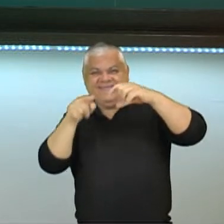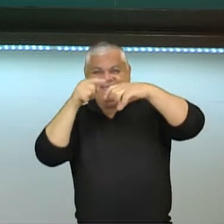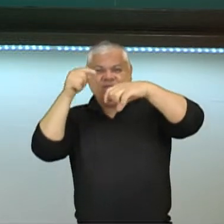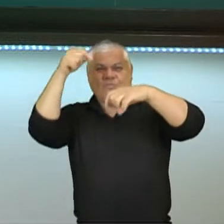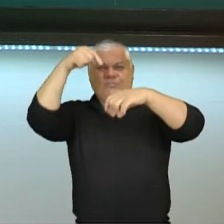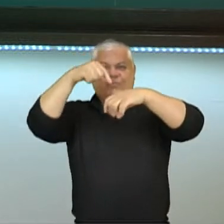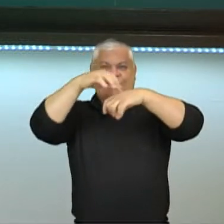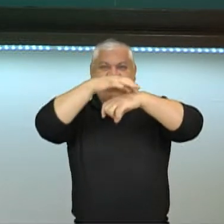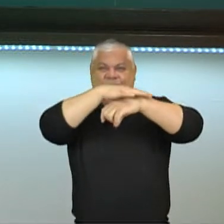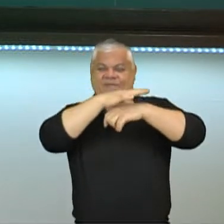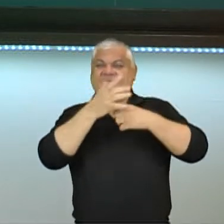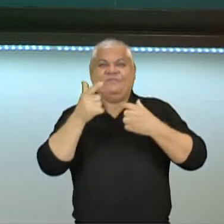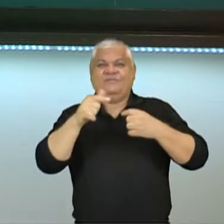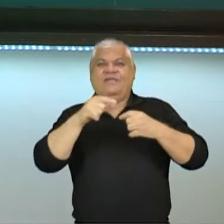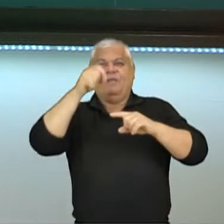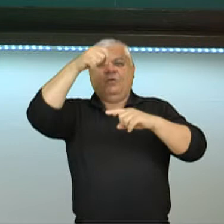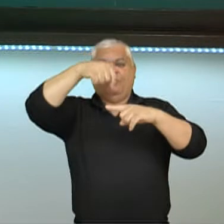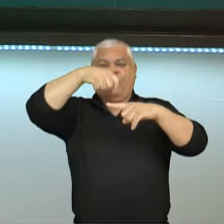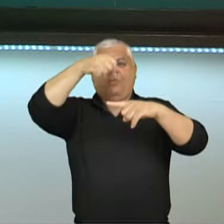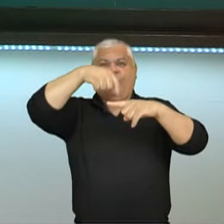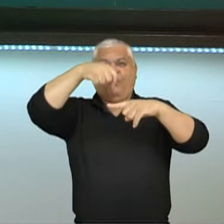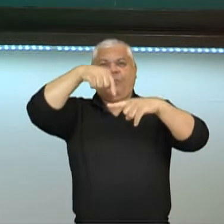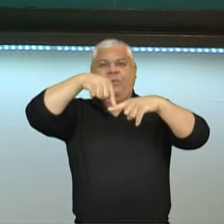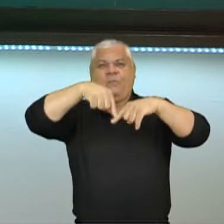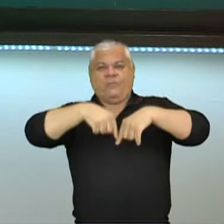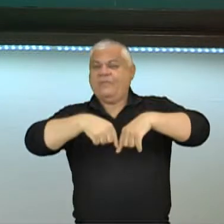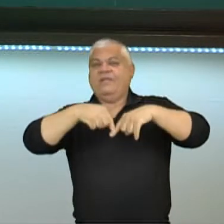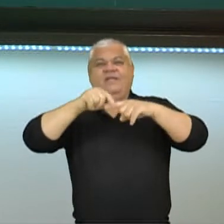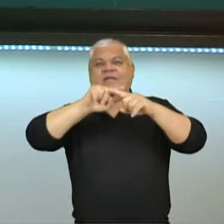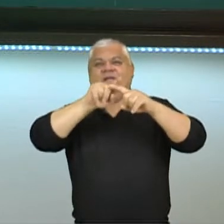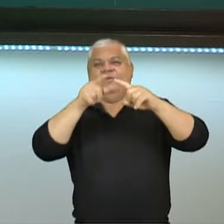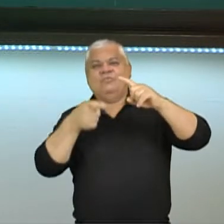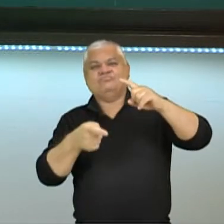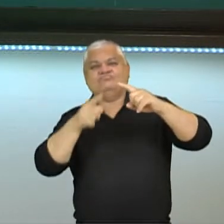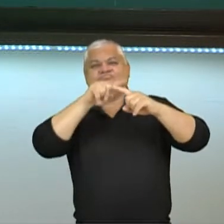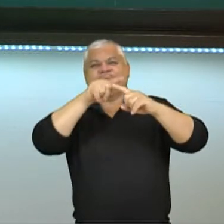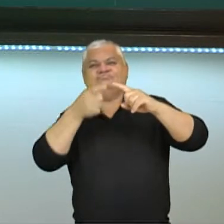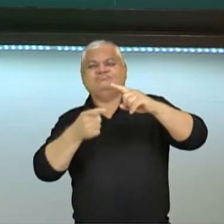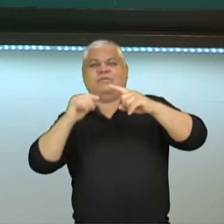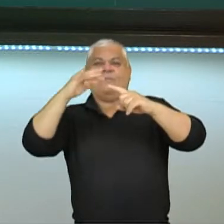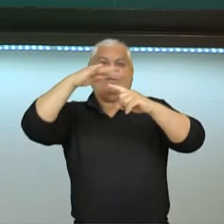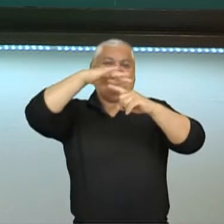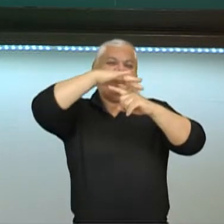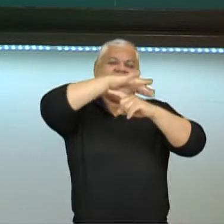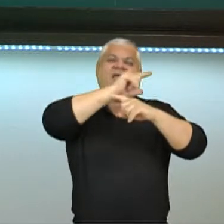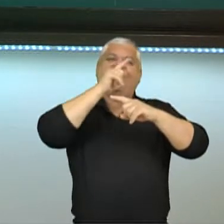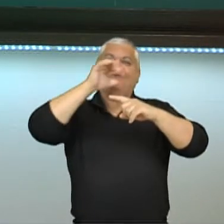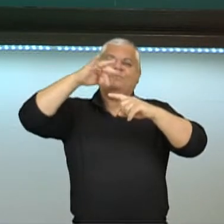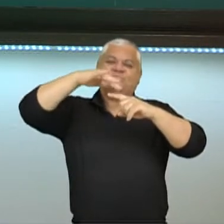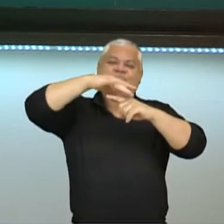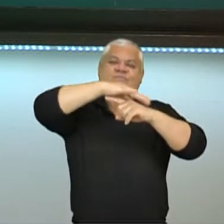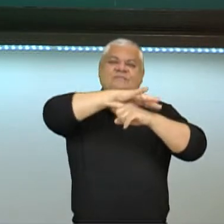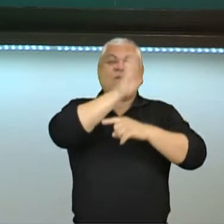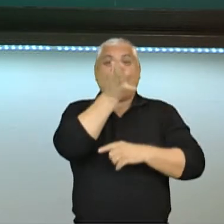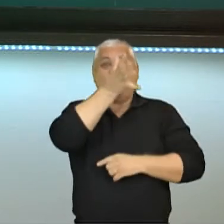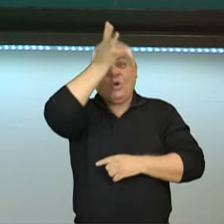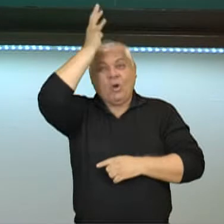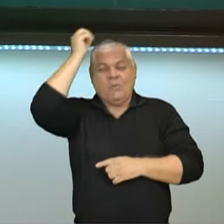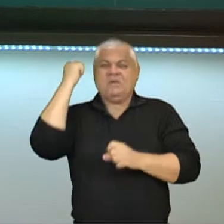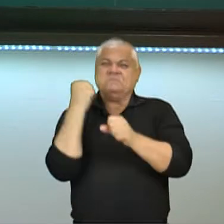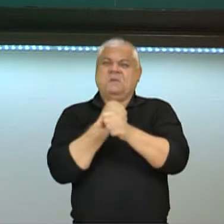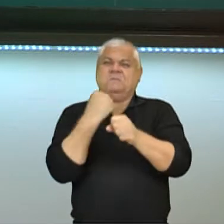acúmulo na parte de cima do arco. Então existe uma distribuição da força. Por isso que os romanos agora conseguem fazer estruturas